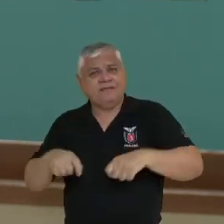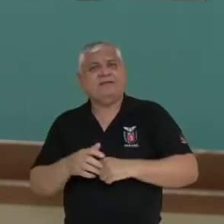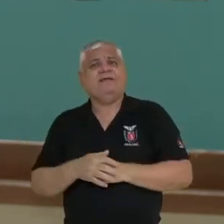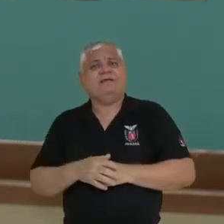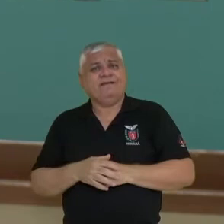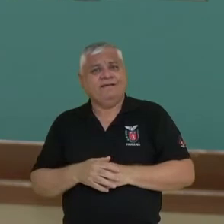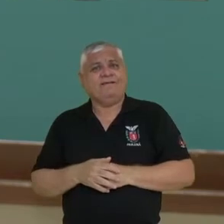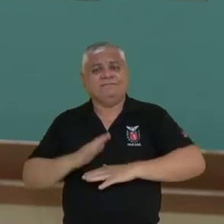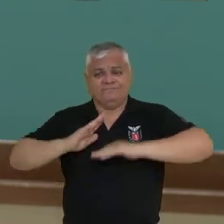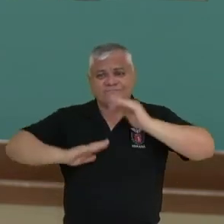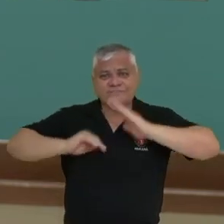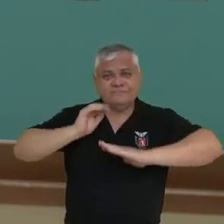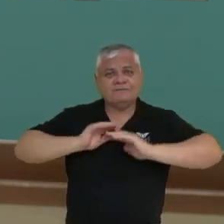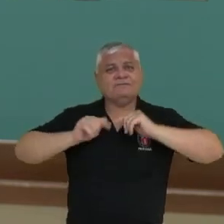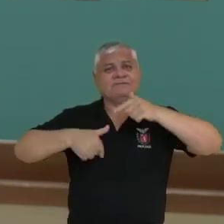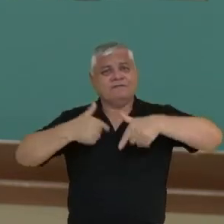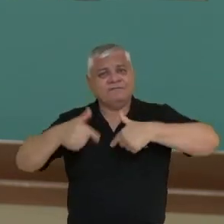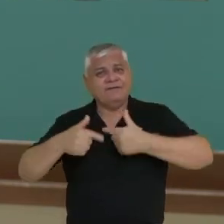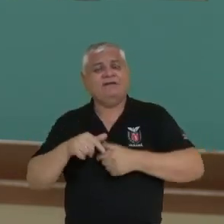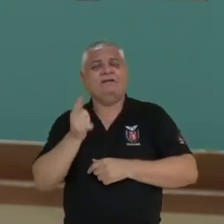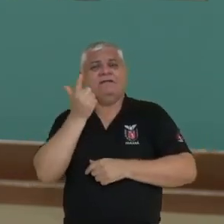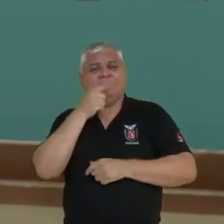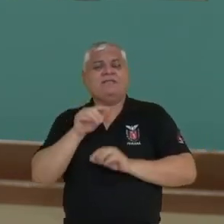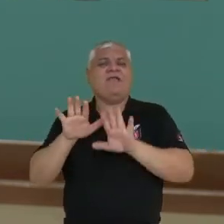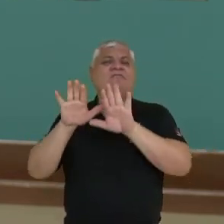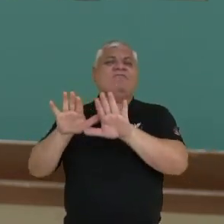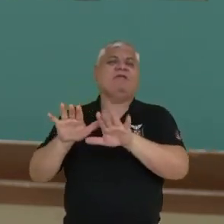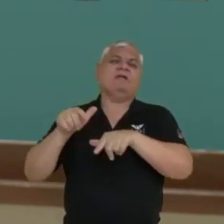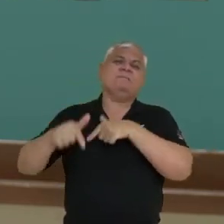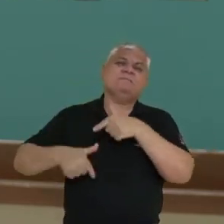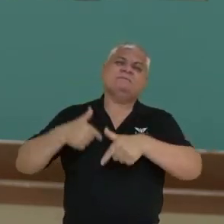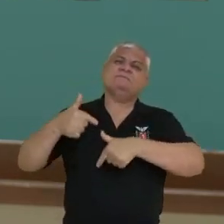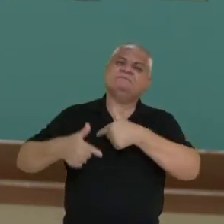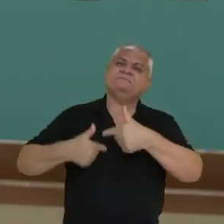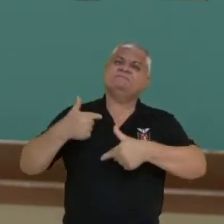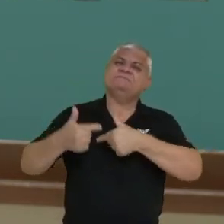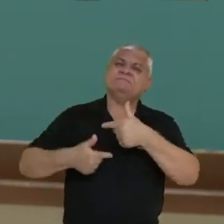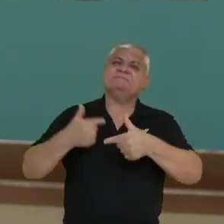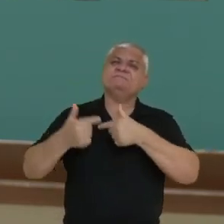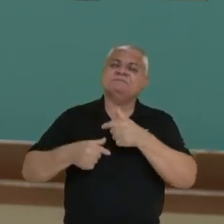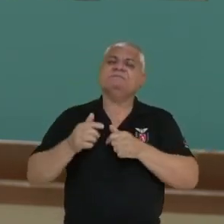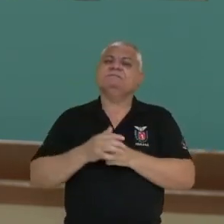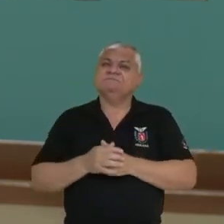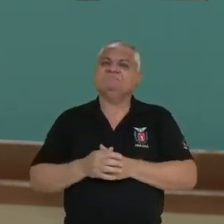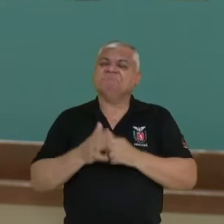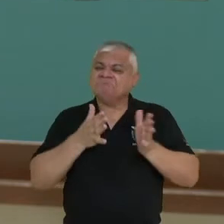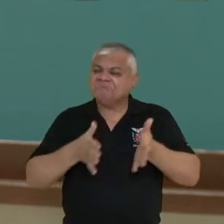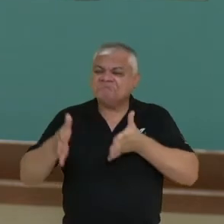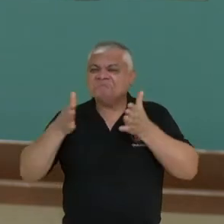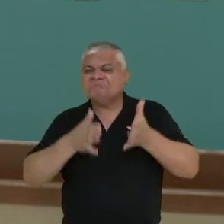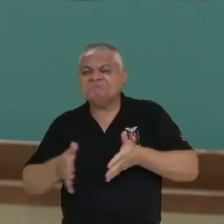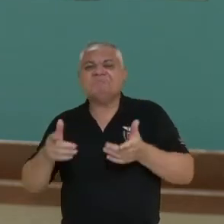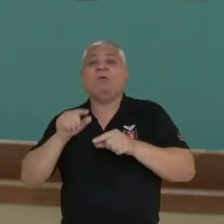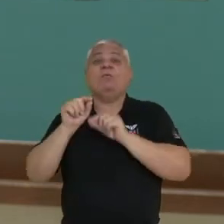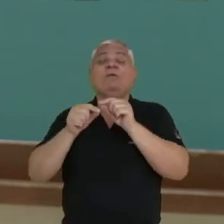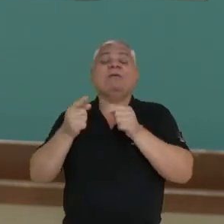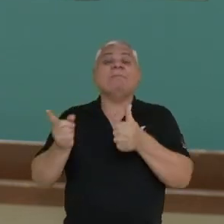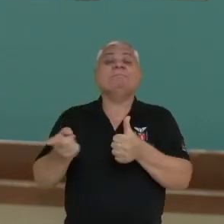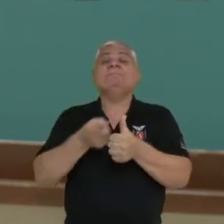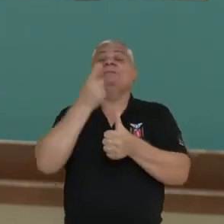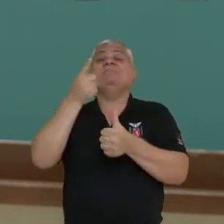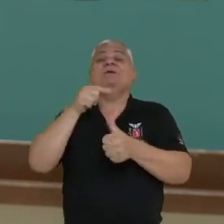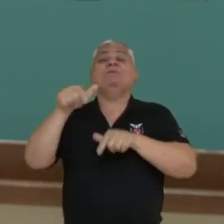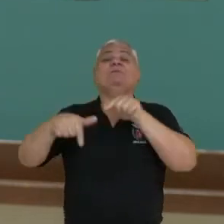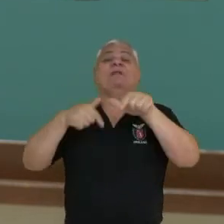precisa de mão de obra. Então a população acaba ficando e trabalhando nas atividades econômicas, que entre elas a primeira